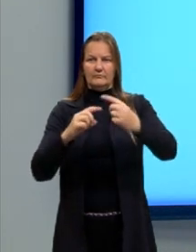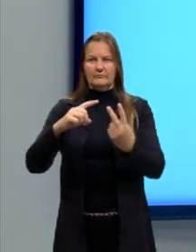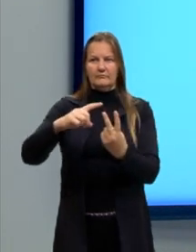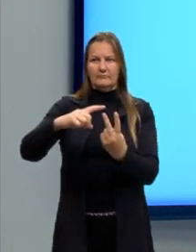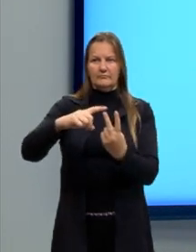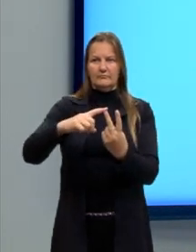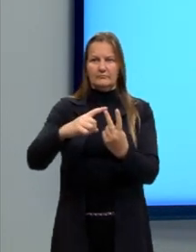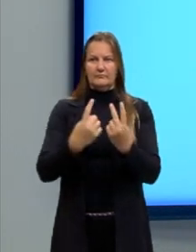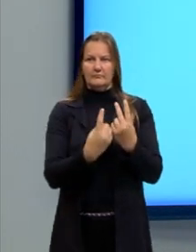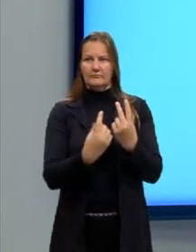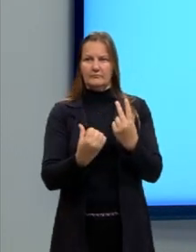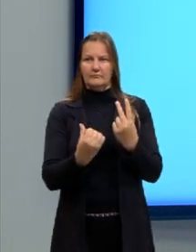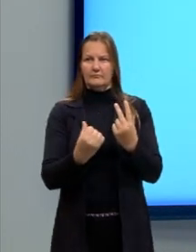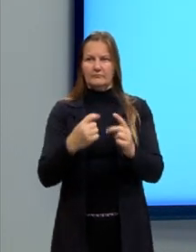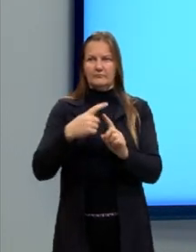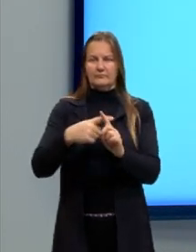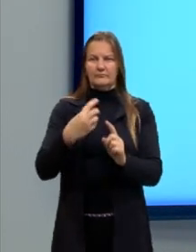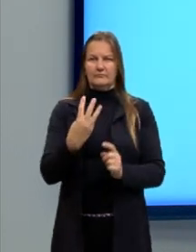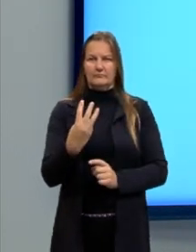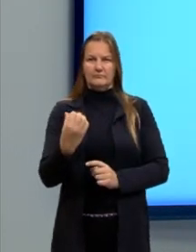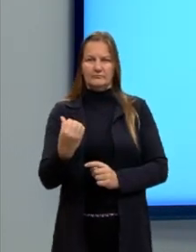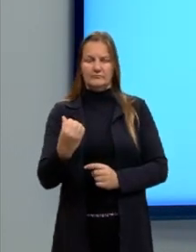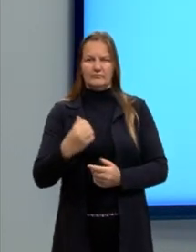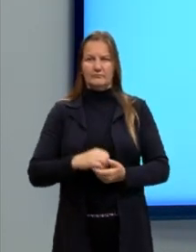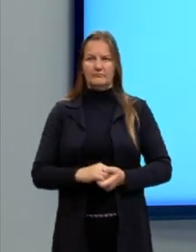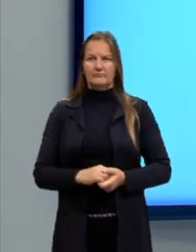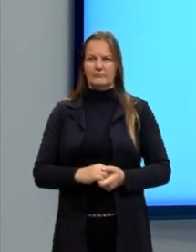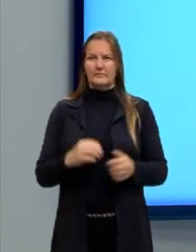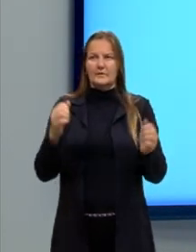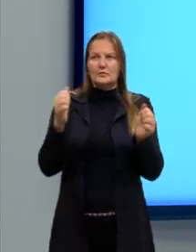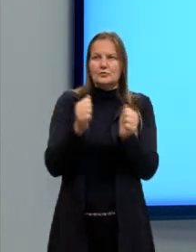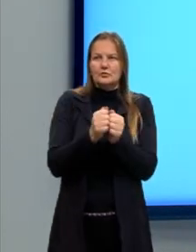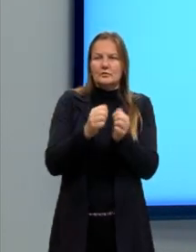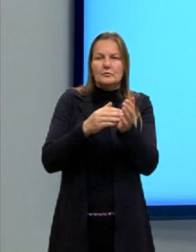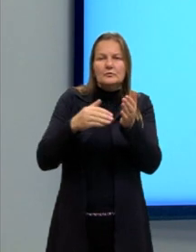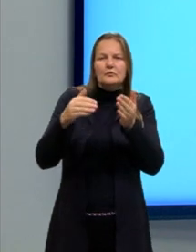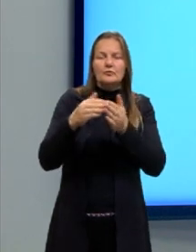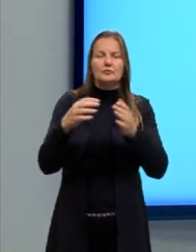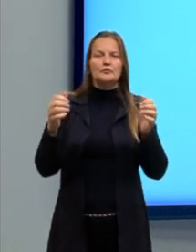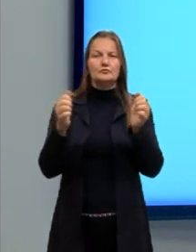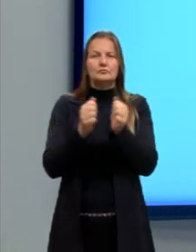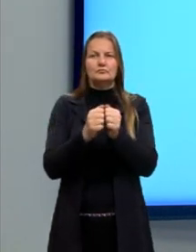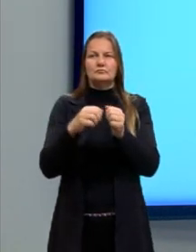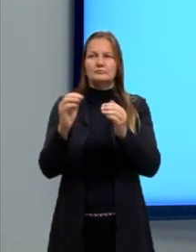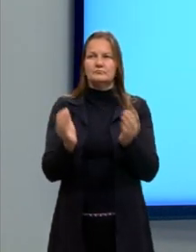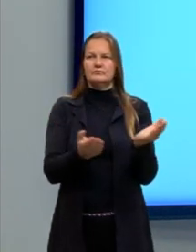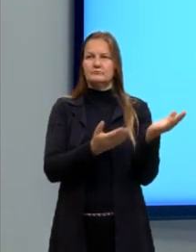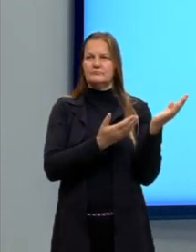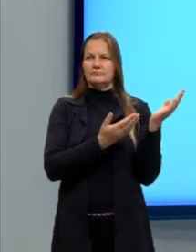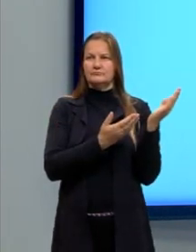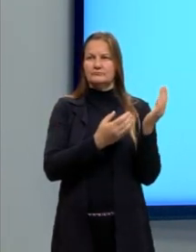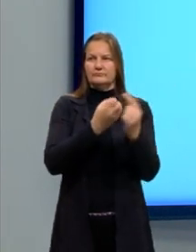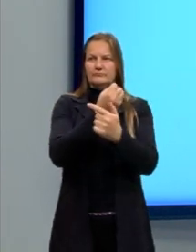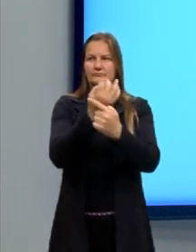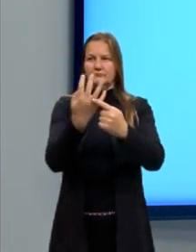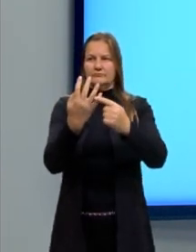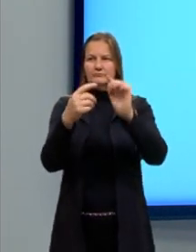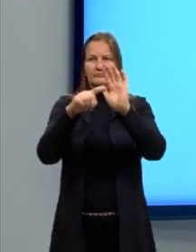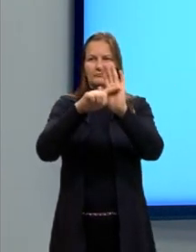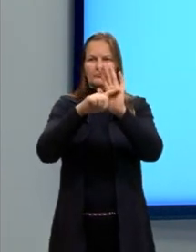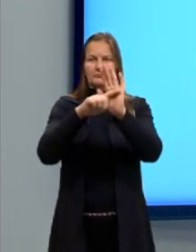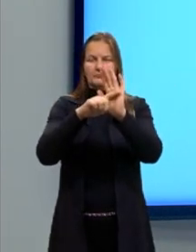16 mais 36. E aí, juntamos todos os termos. Nós teríamos o módulo de